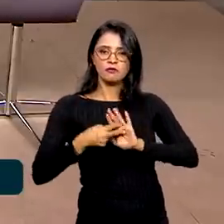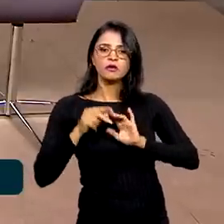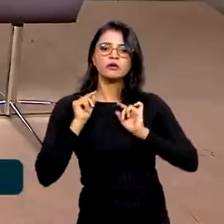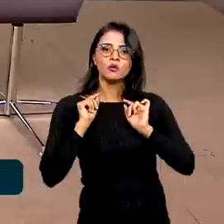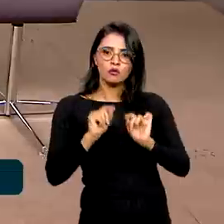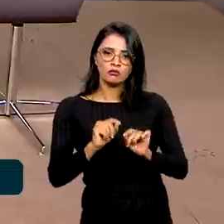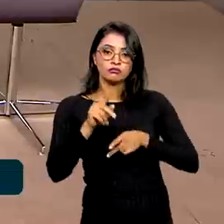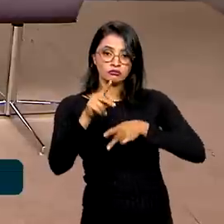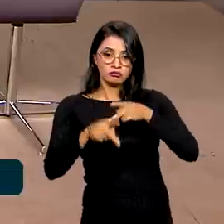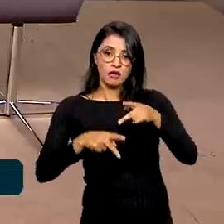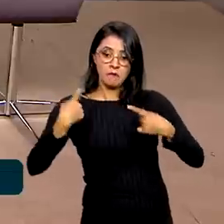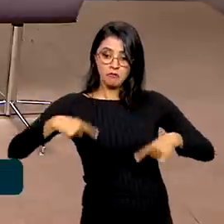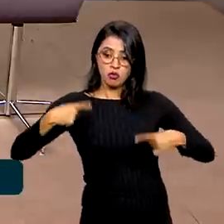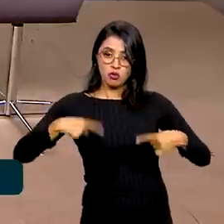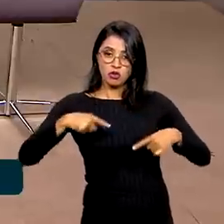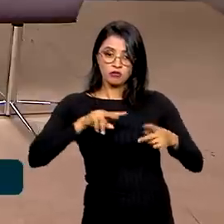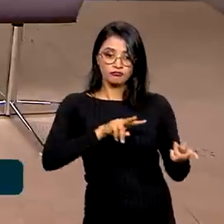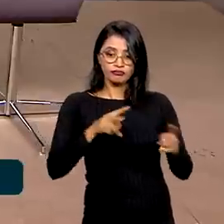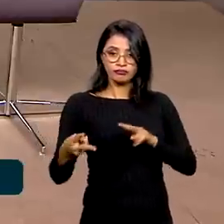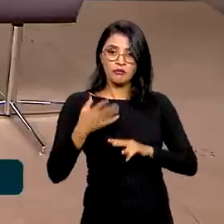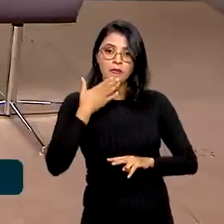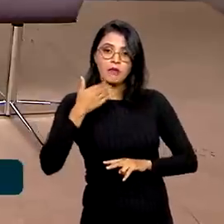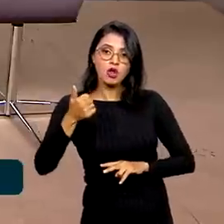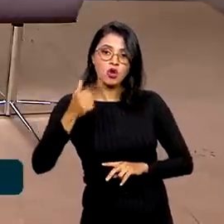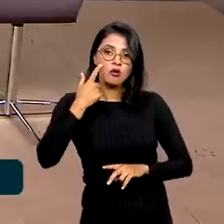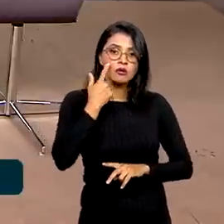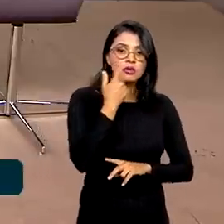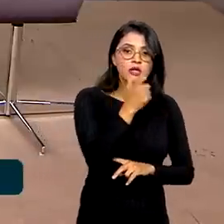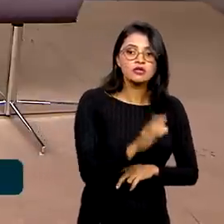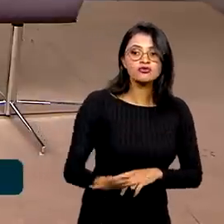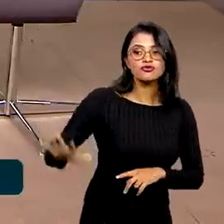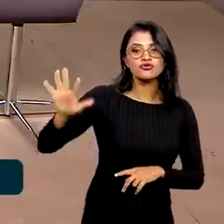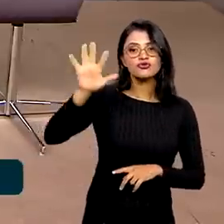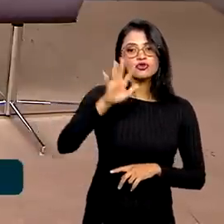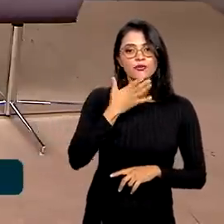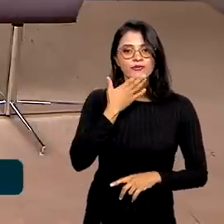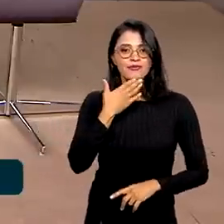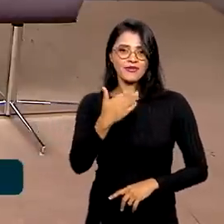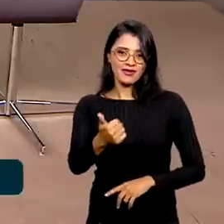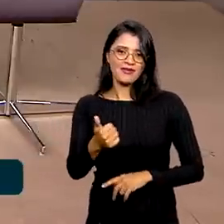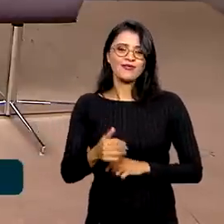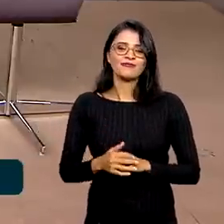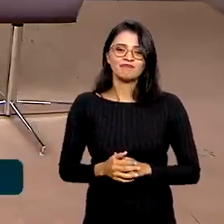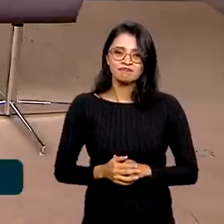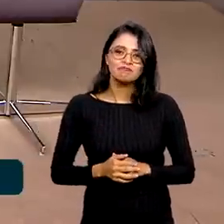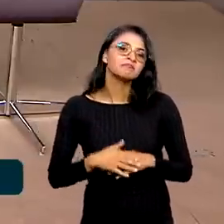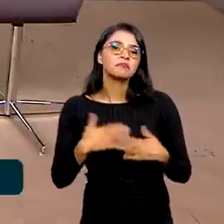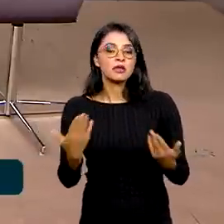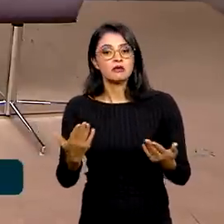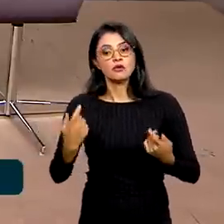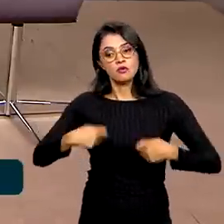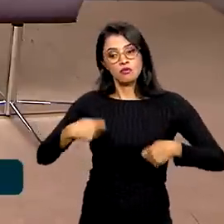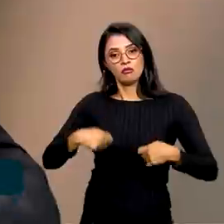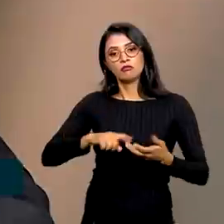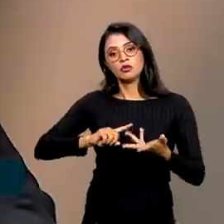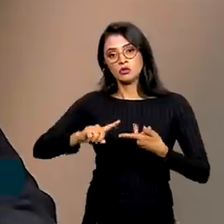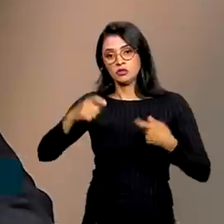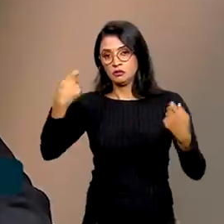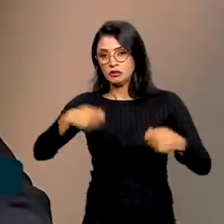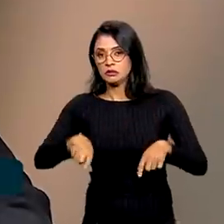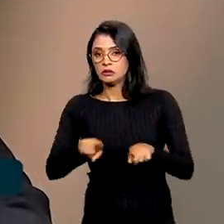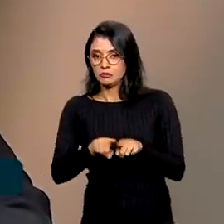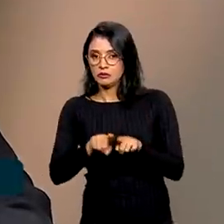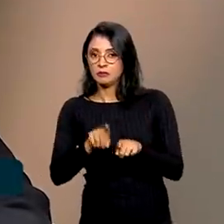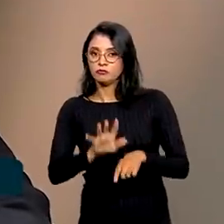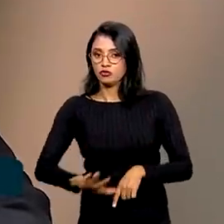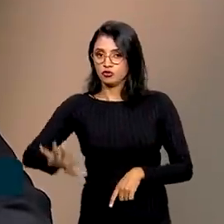as políticas vão refletir melhor os interesses gerais da população e as necessidades gerais da população.